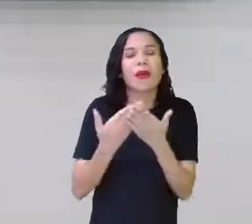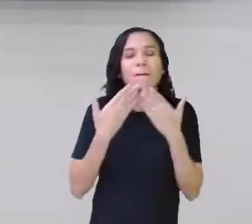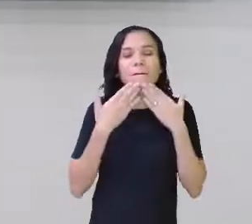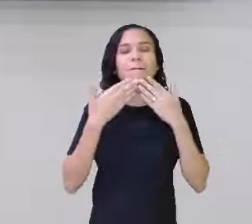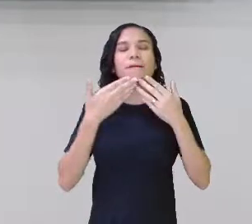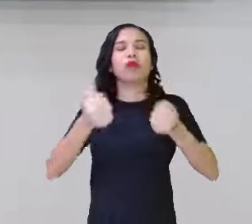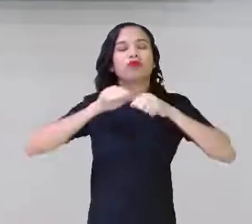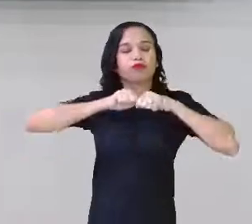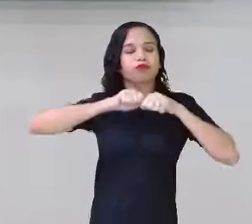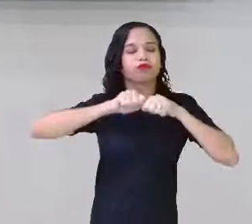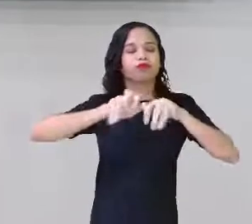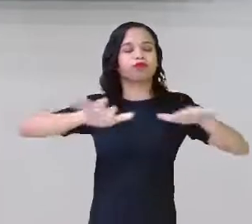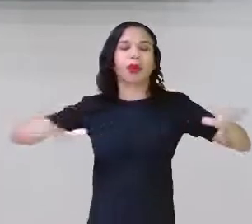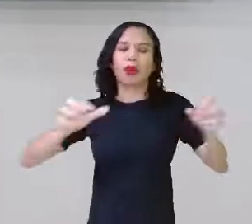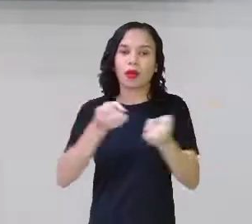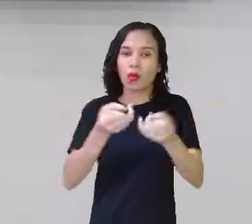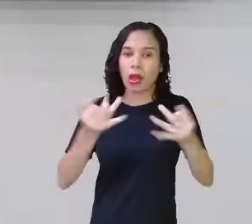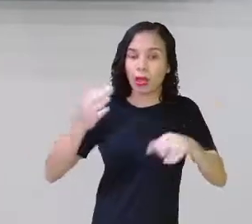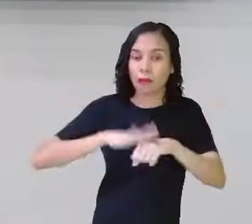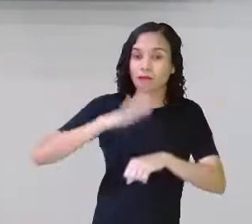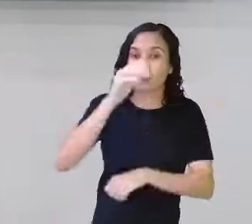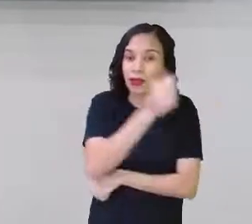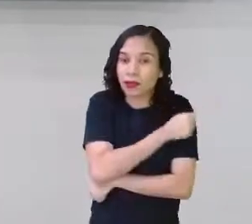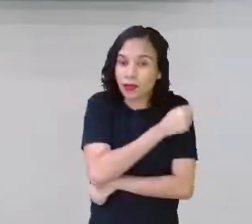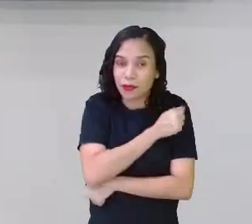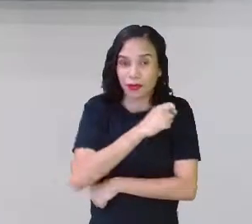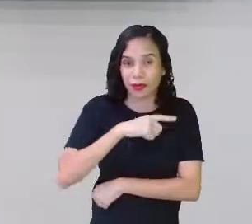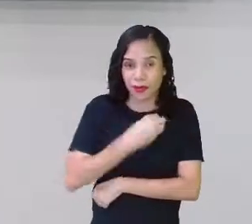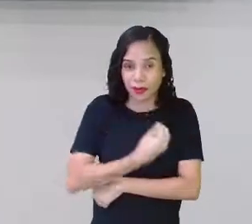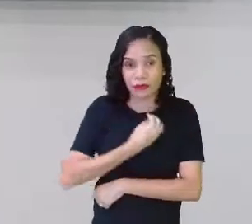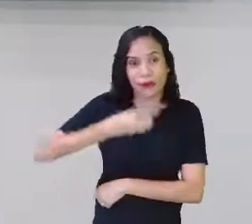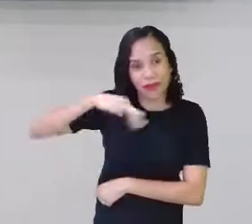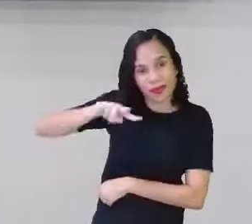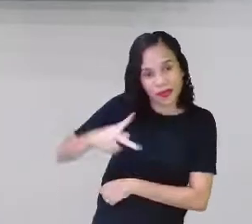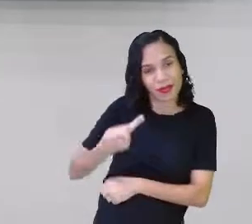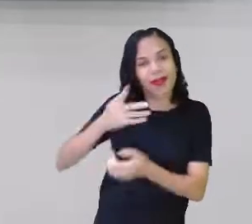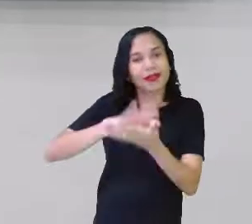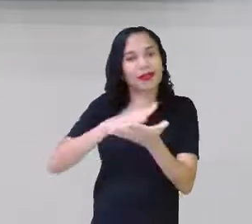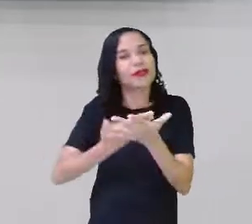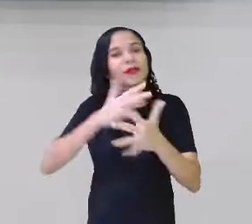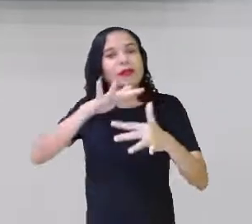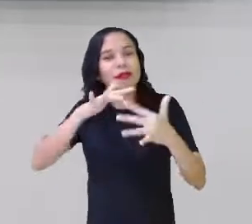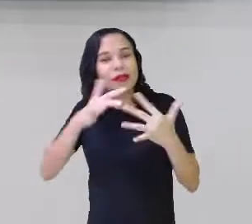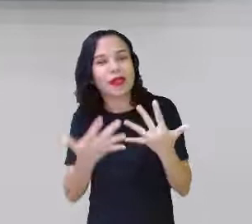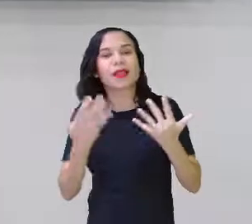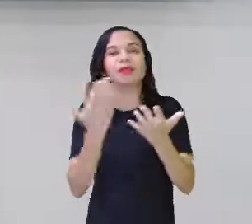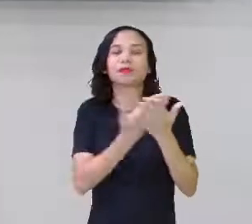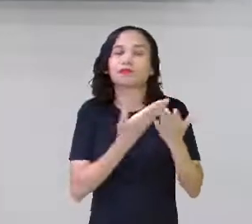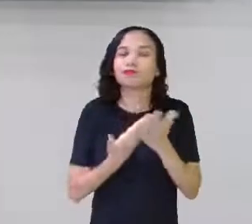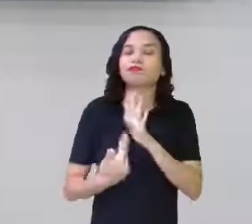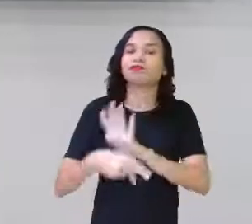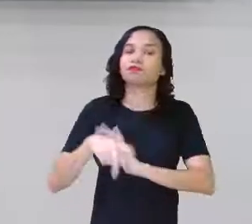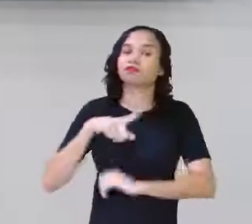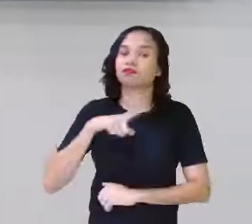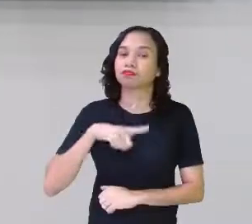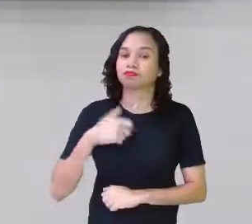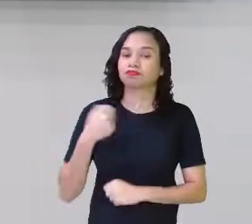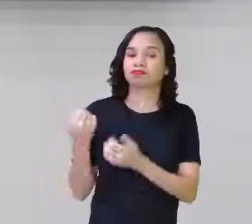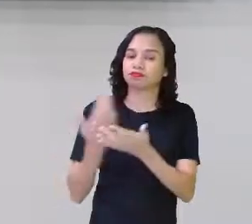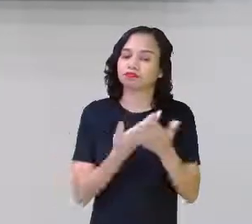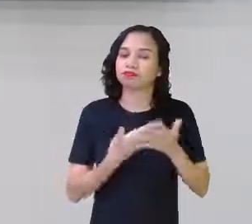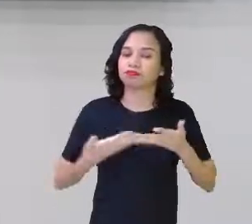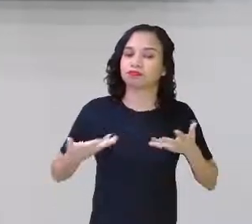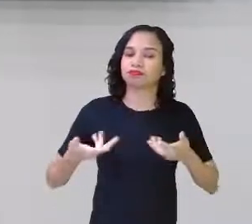atinja um número ainda maior de estudantes, está conosco aqui a Maria Helena, nossa intérprete de Libras, fazendo aí o seu